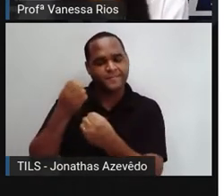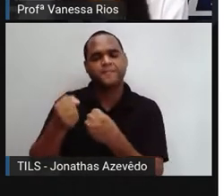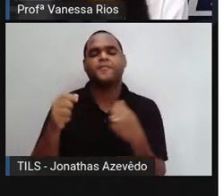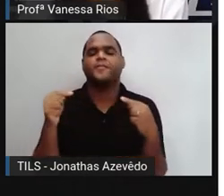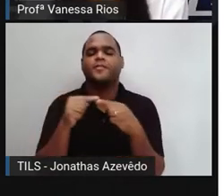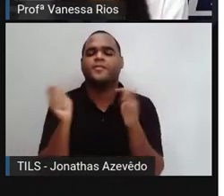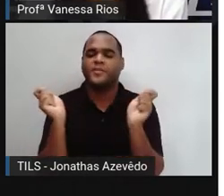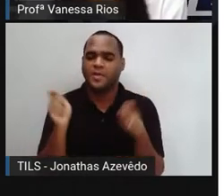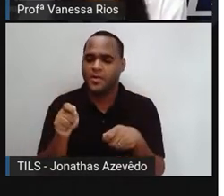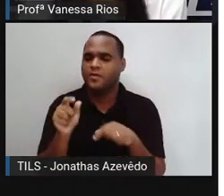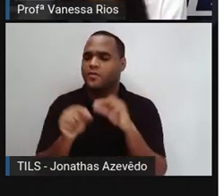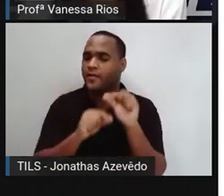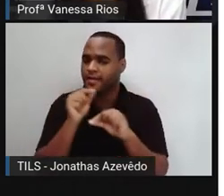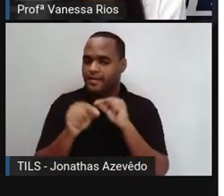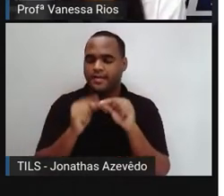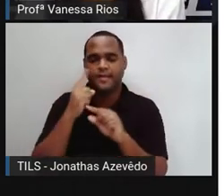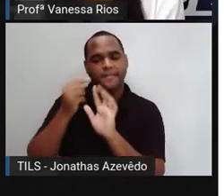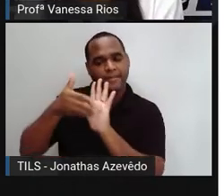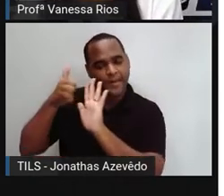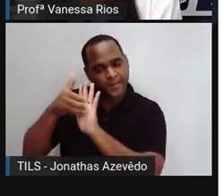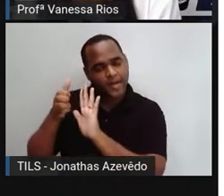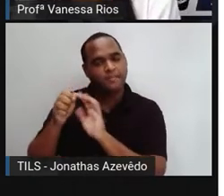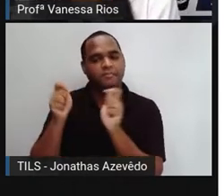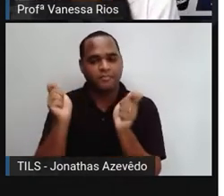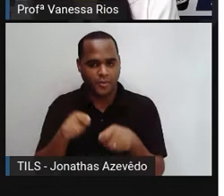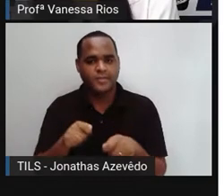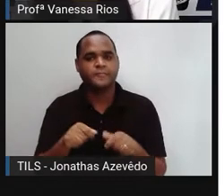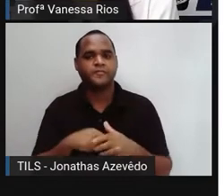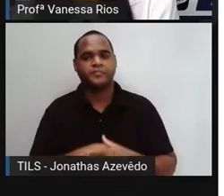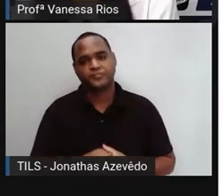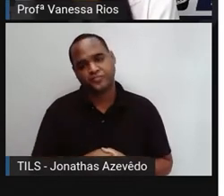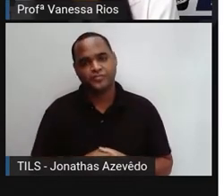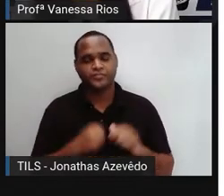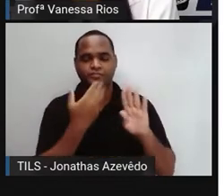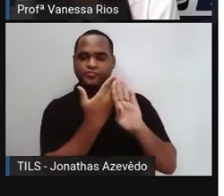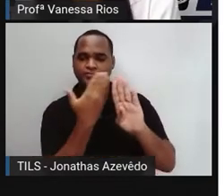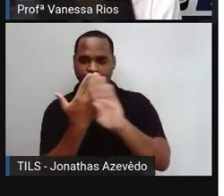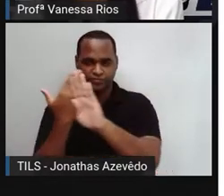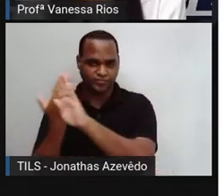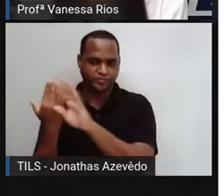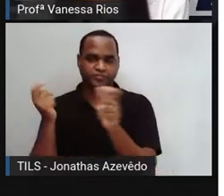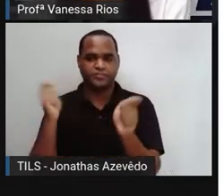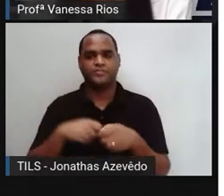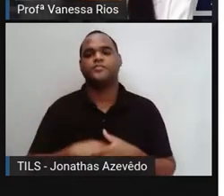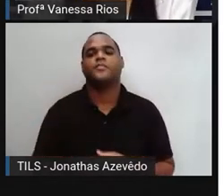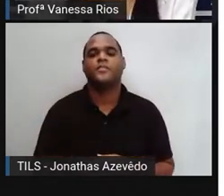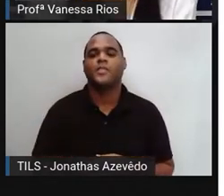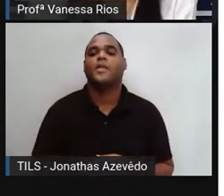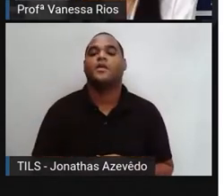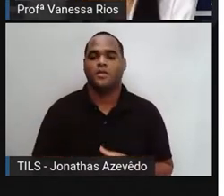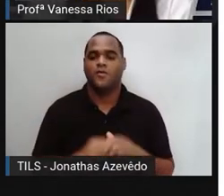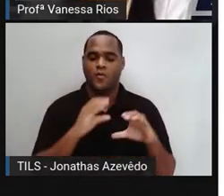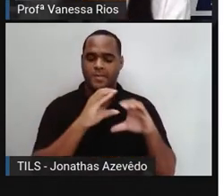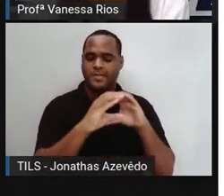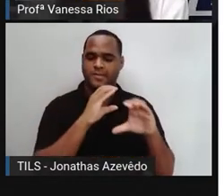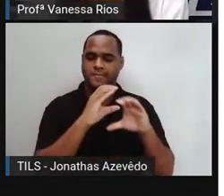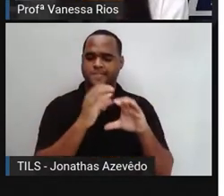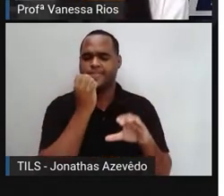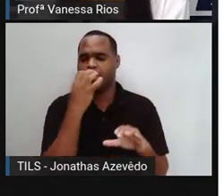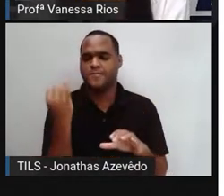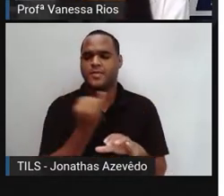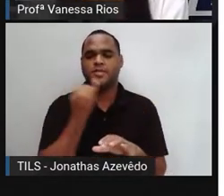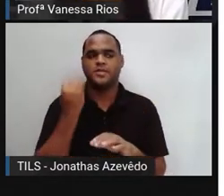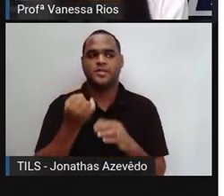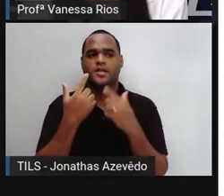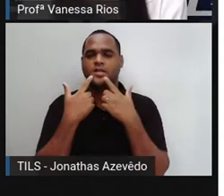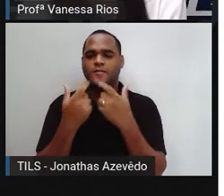elas podem, sim, excluir, ela pode, sim, distanciar. Então, a comunicação acontece quando a